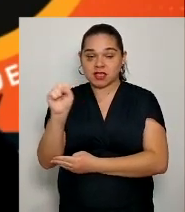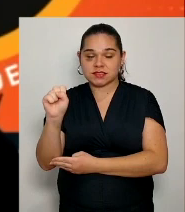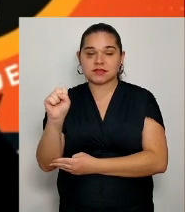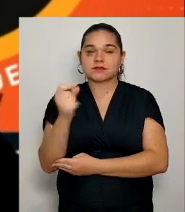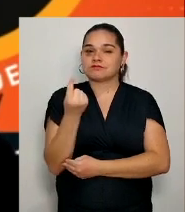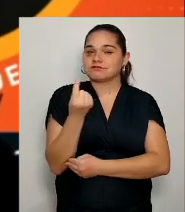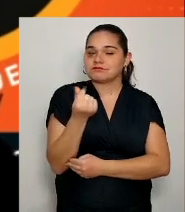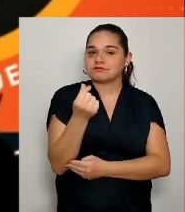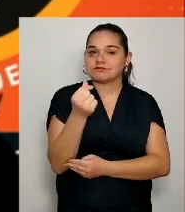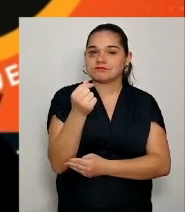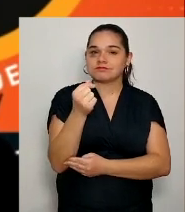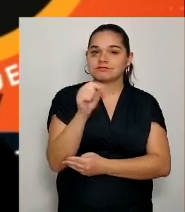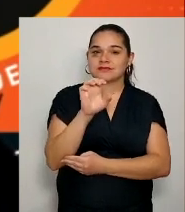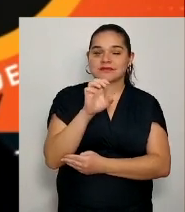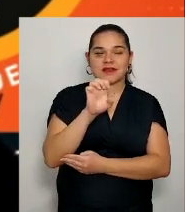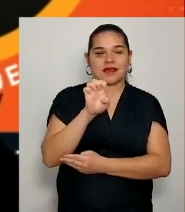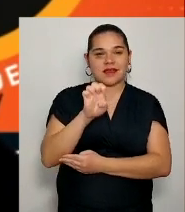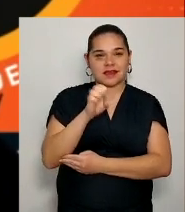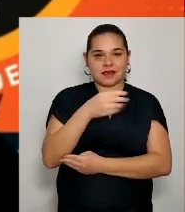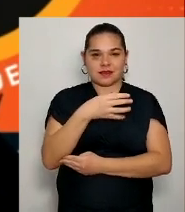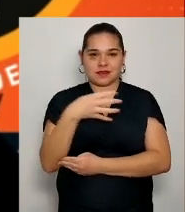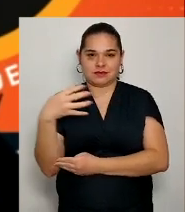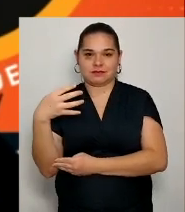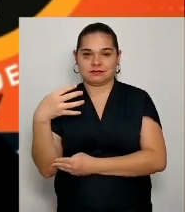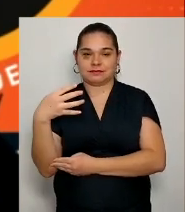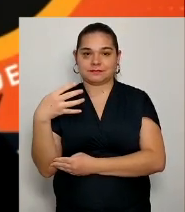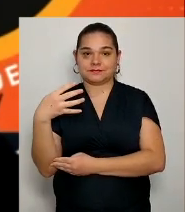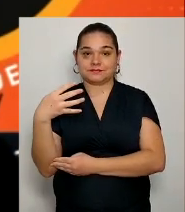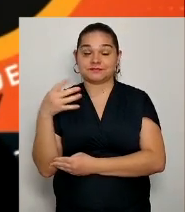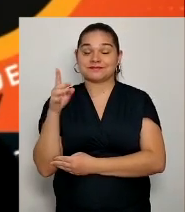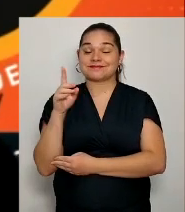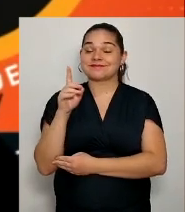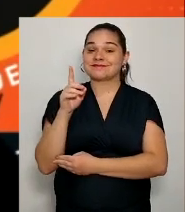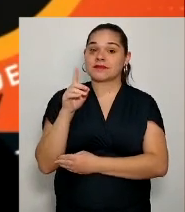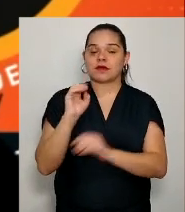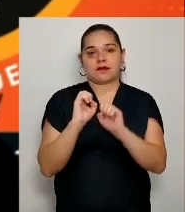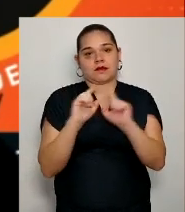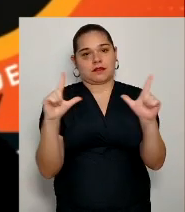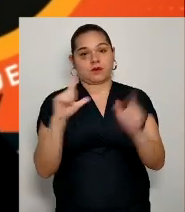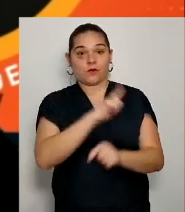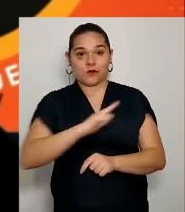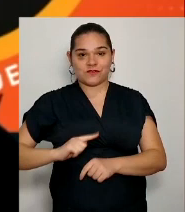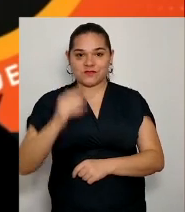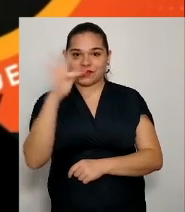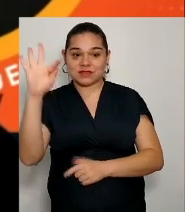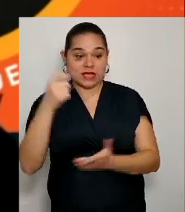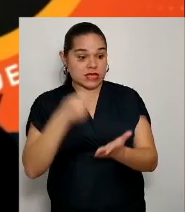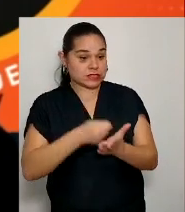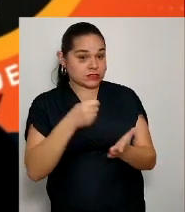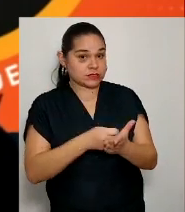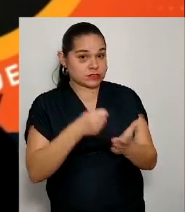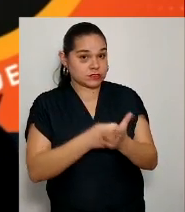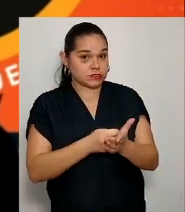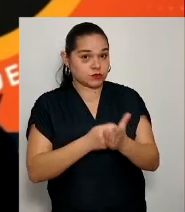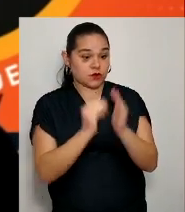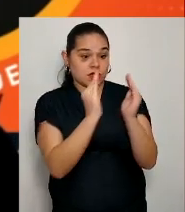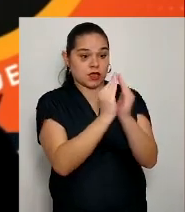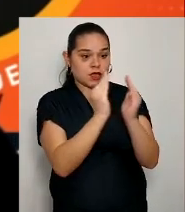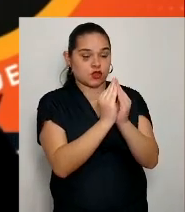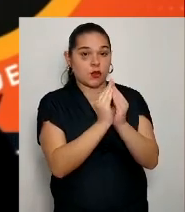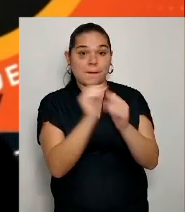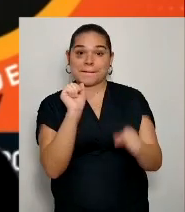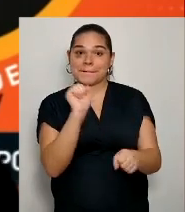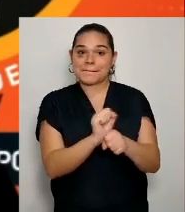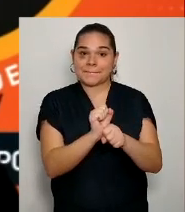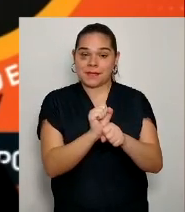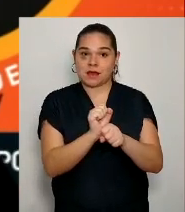está exigindo que a montadora desative a produção em roda do planeta